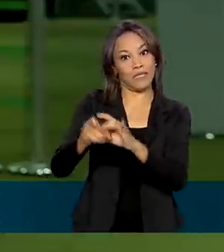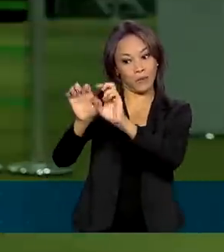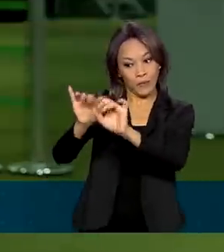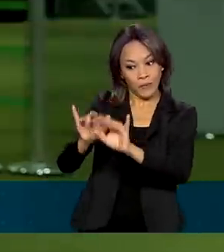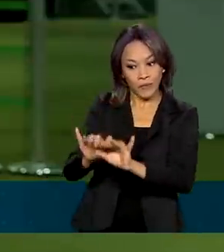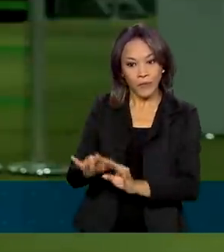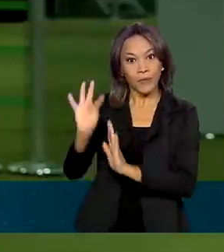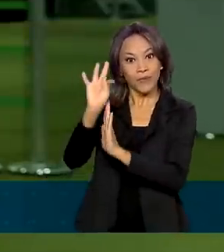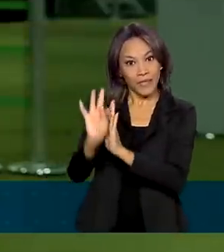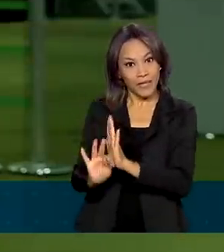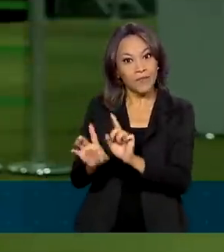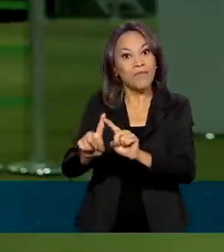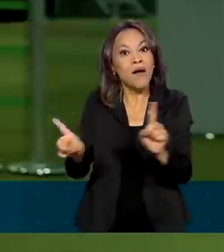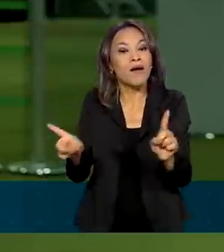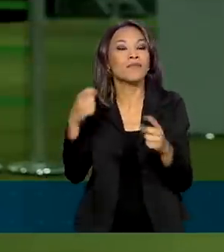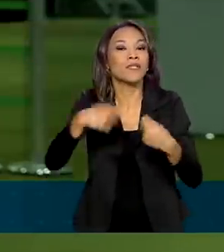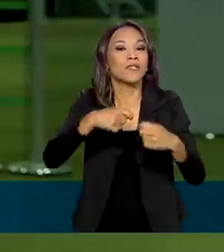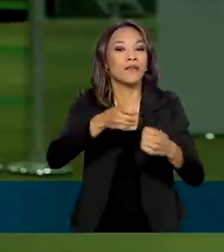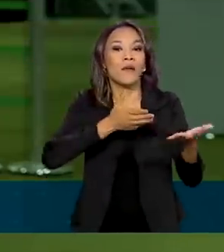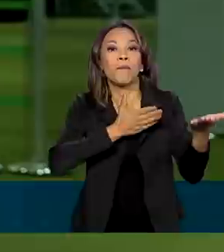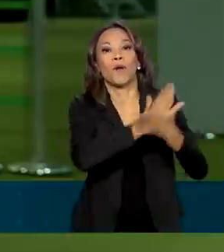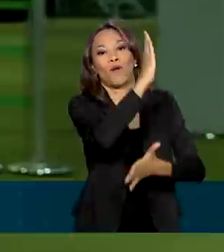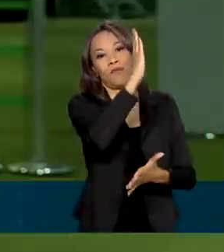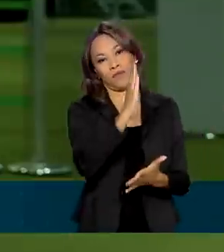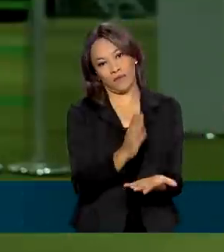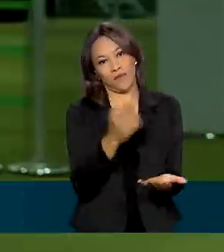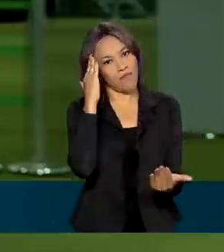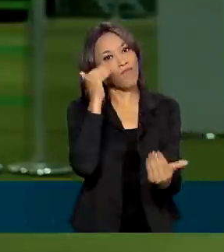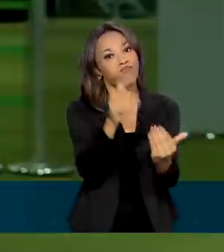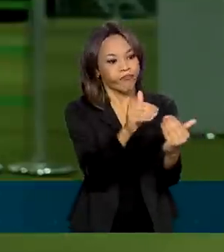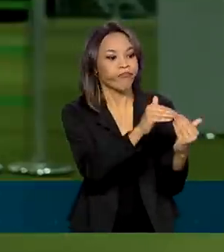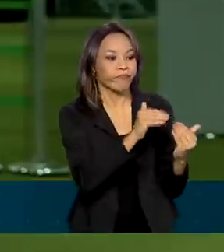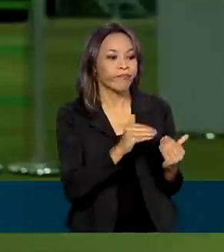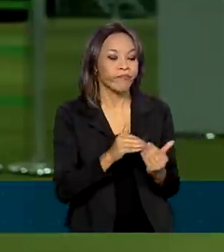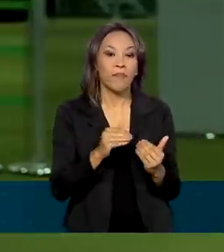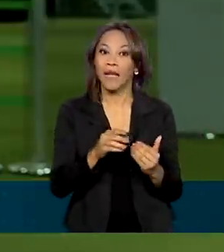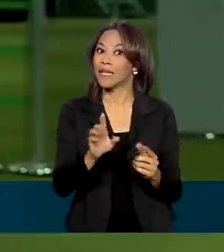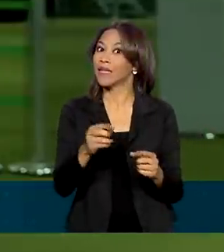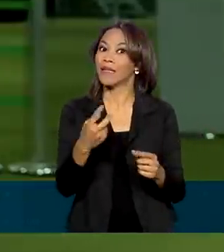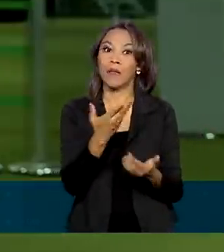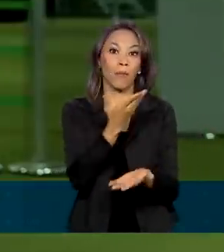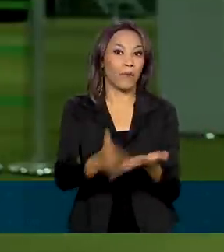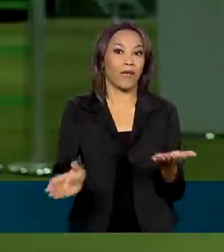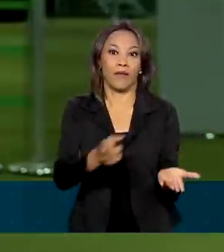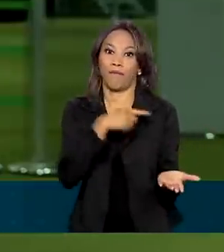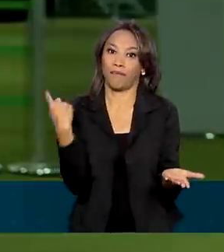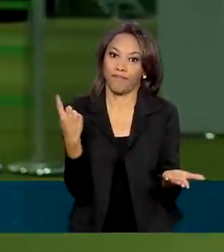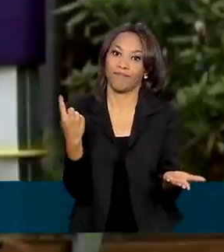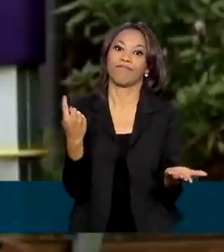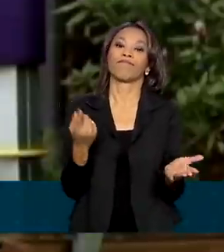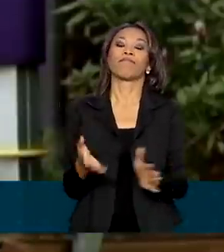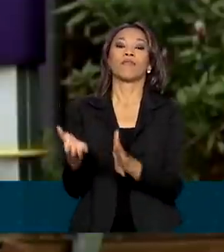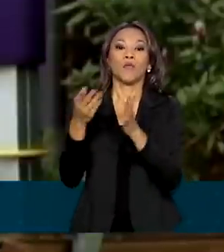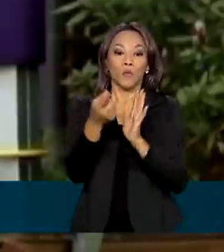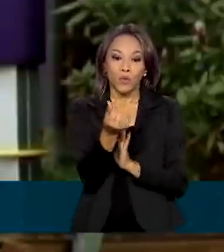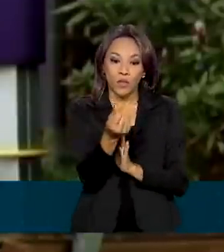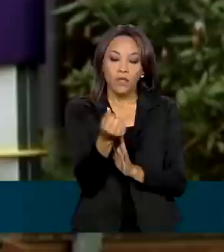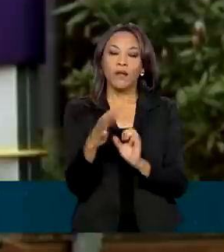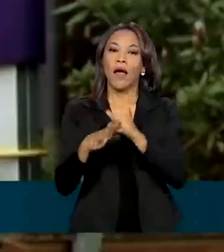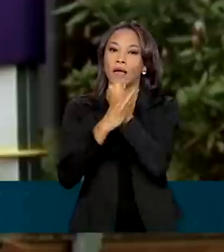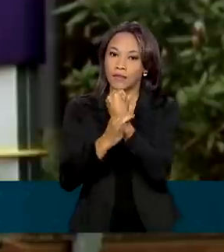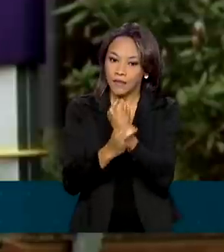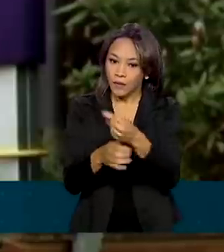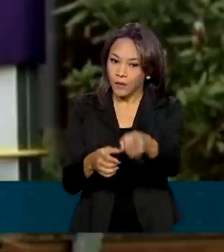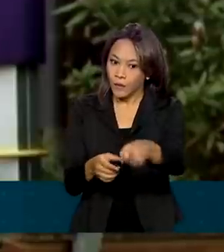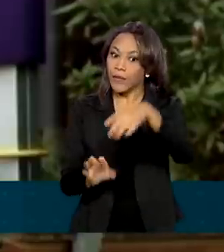precisava dessa aprovação do Congresso para não perder a validade. O dinheiro garante a compra de tecnologia do